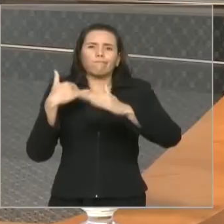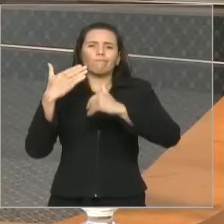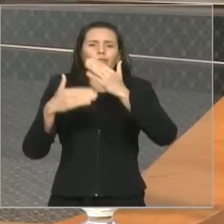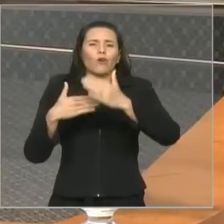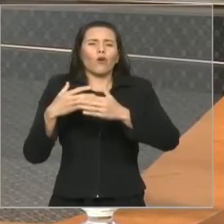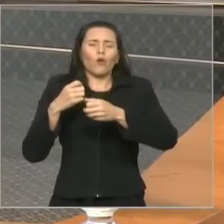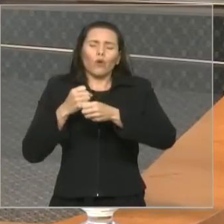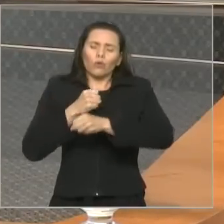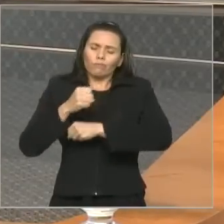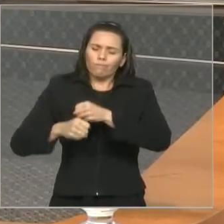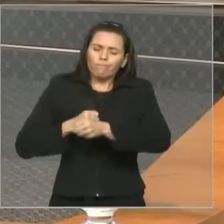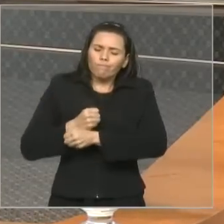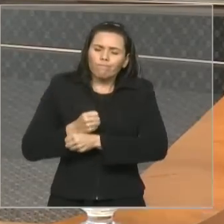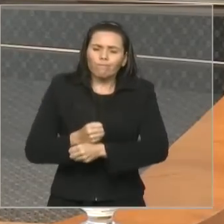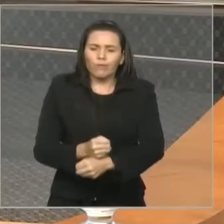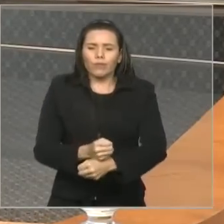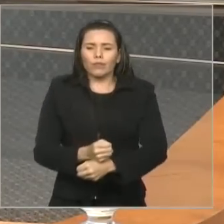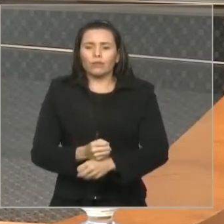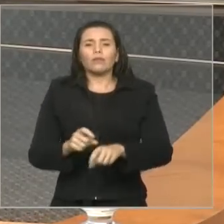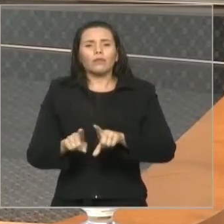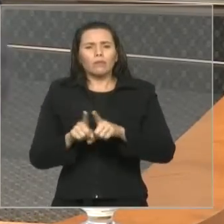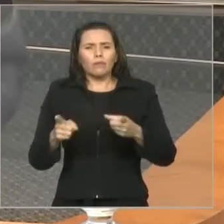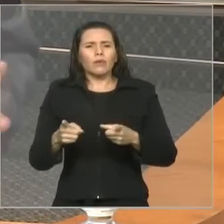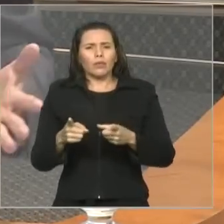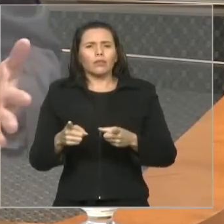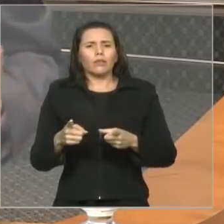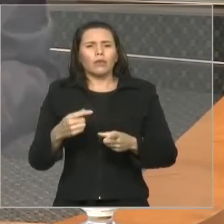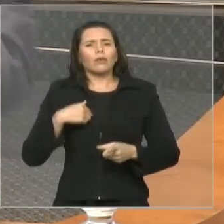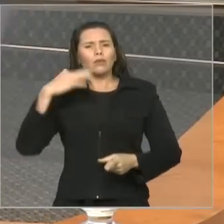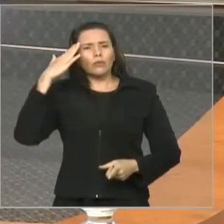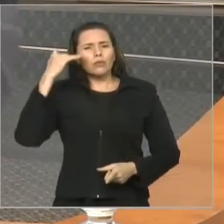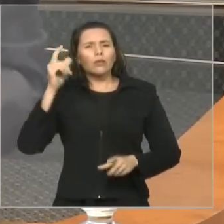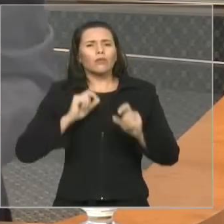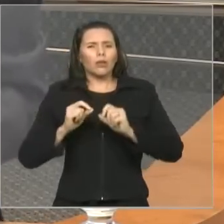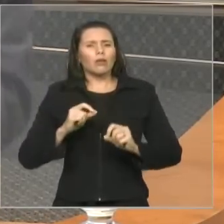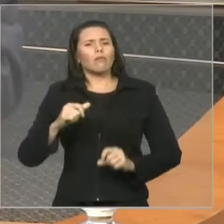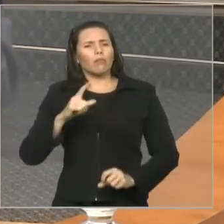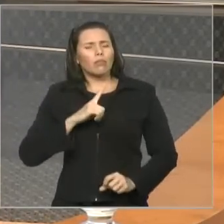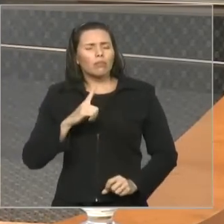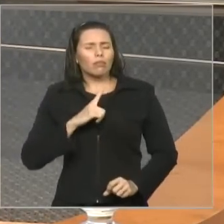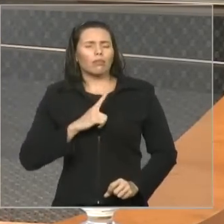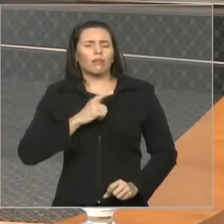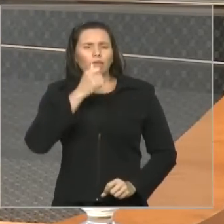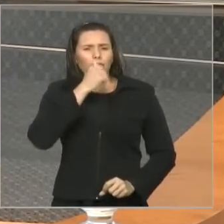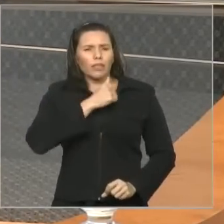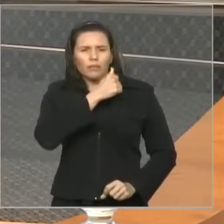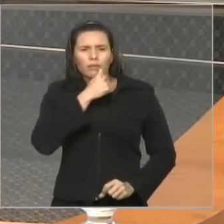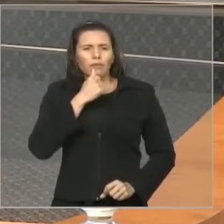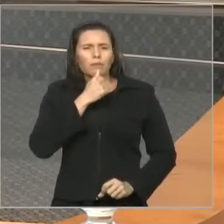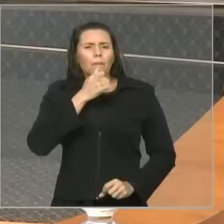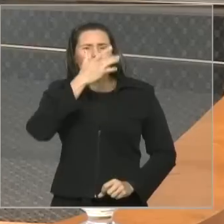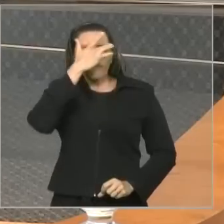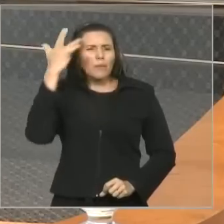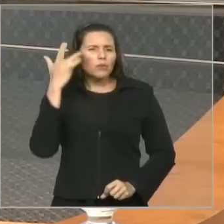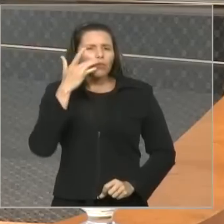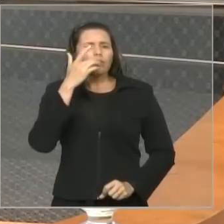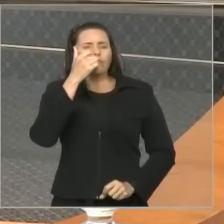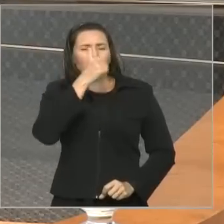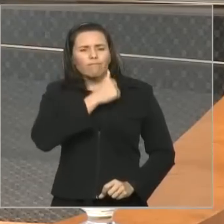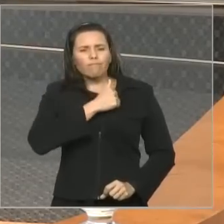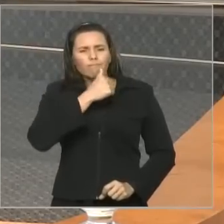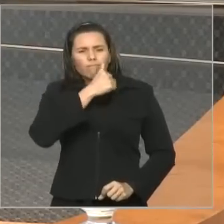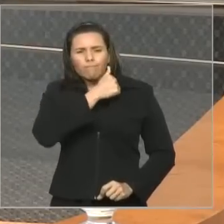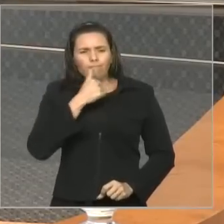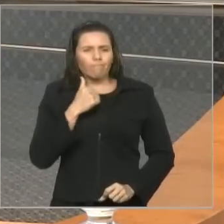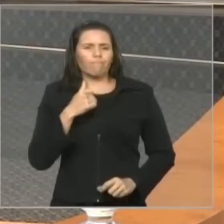que teve sacrifícios históricos lá atrás, destruído, se nós não prestarmos atenção naquilo que estamos fazendo. Porque tudo,